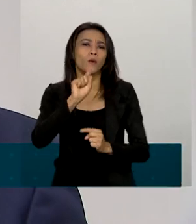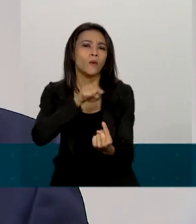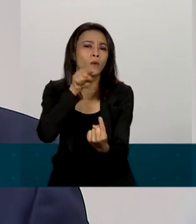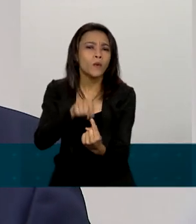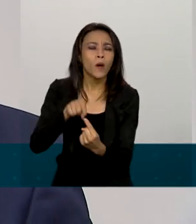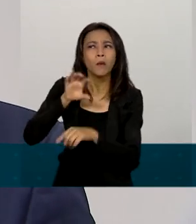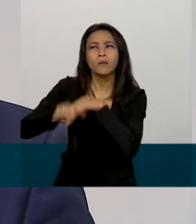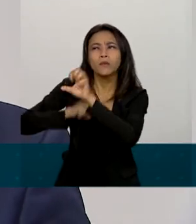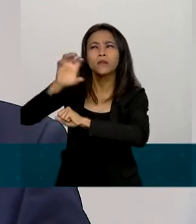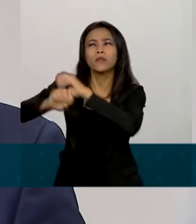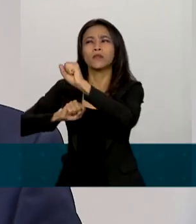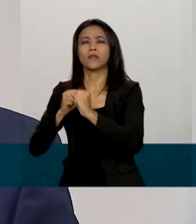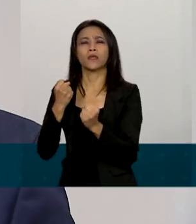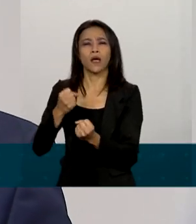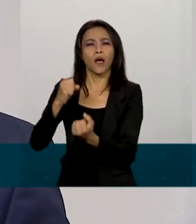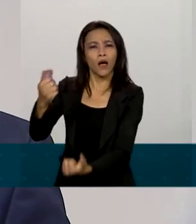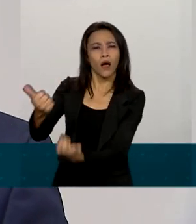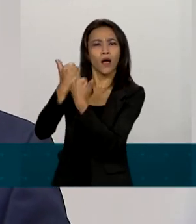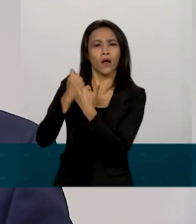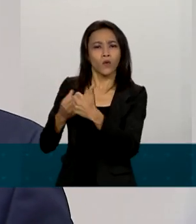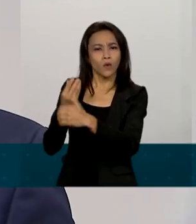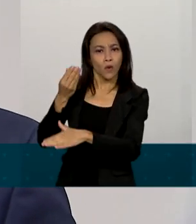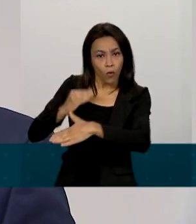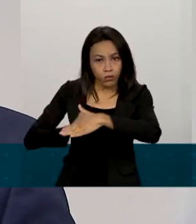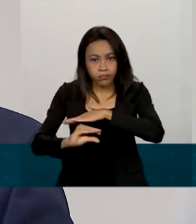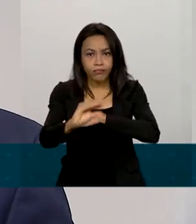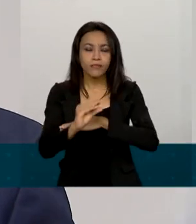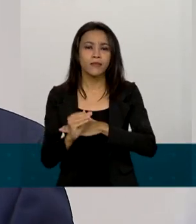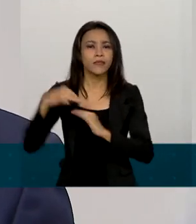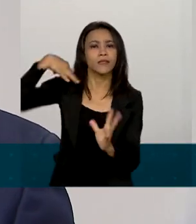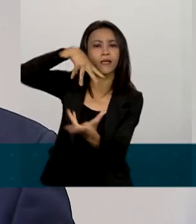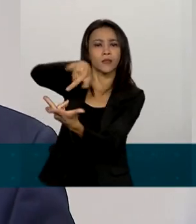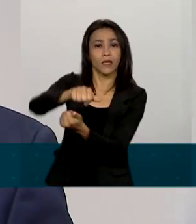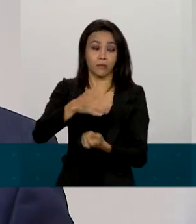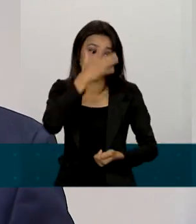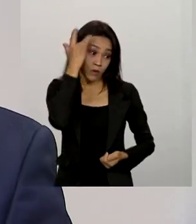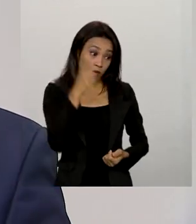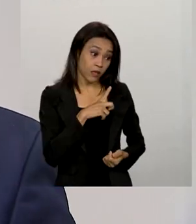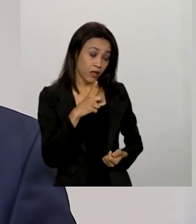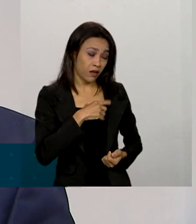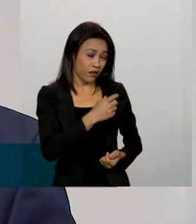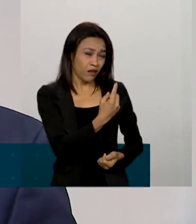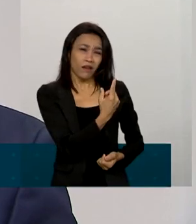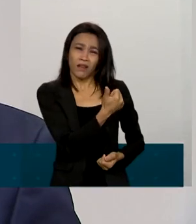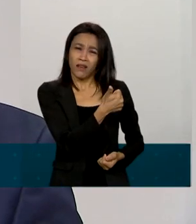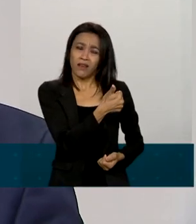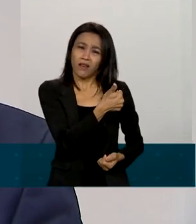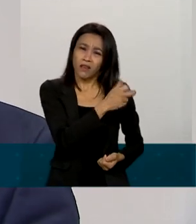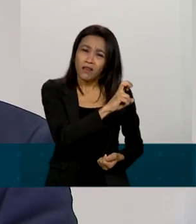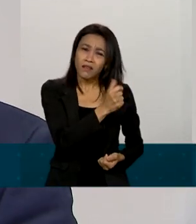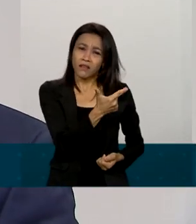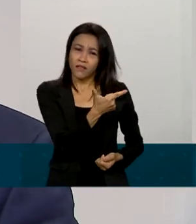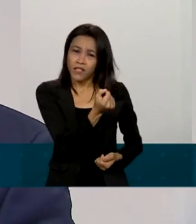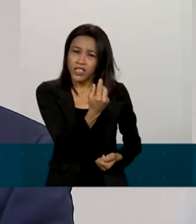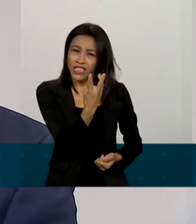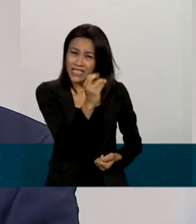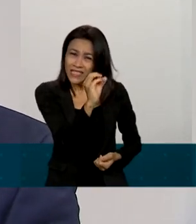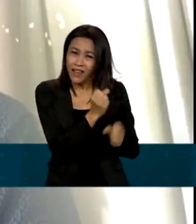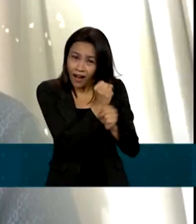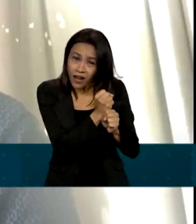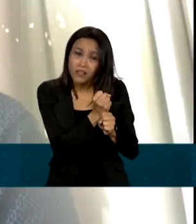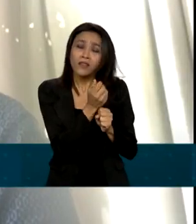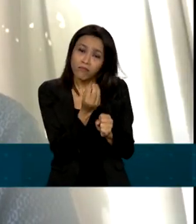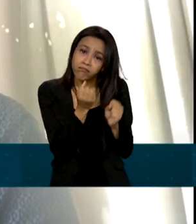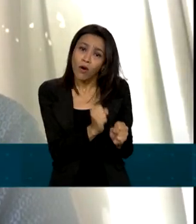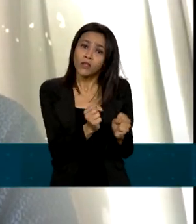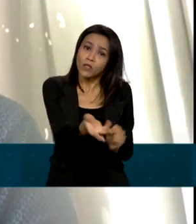internacionais para a gente conseguir fazer com que as pessoas que têm veículos com mais de 15, 20, 30 anos possam trocar esse veículo.